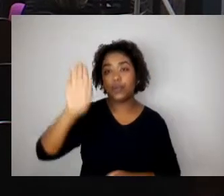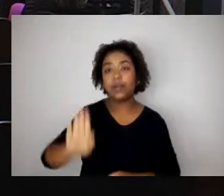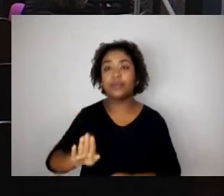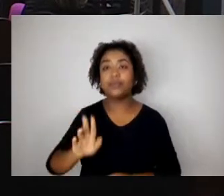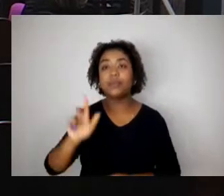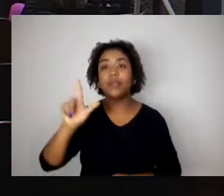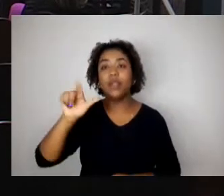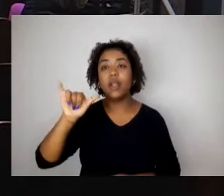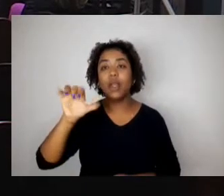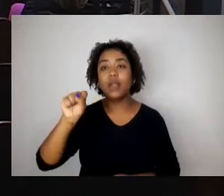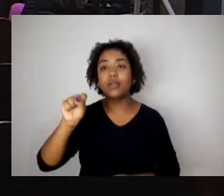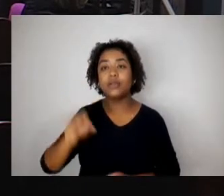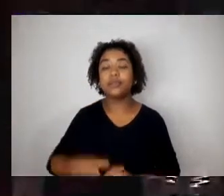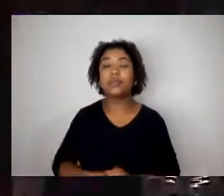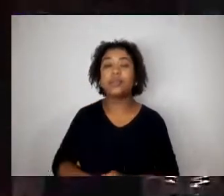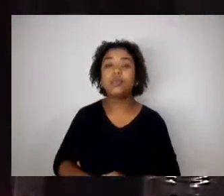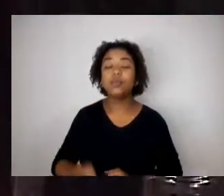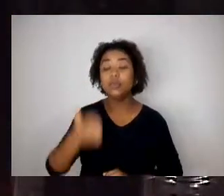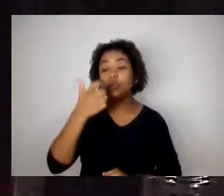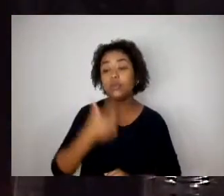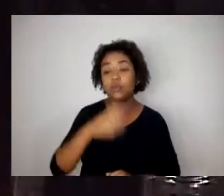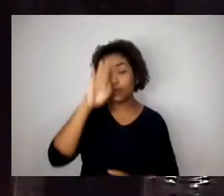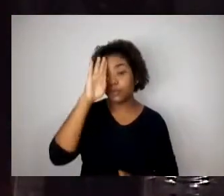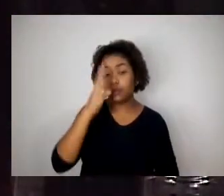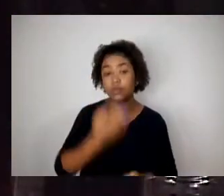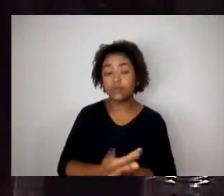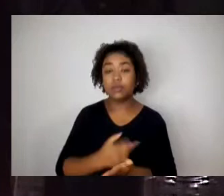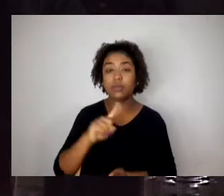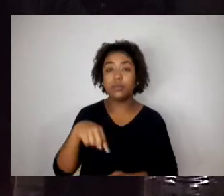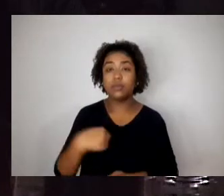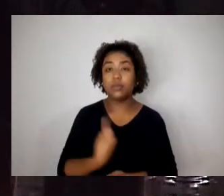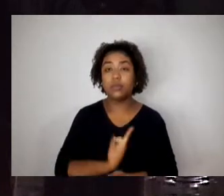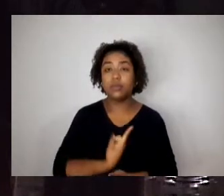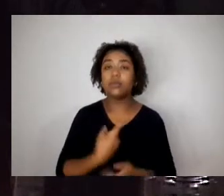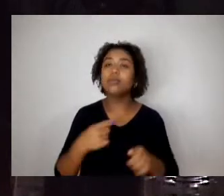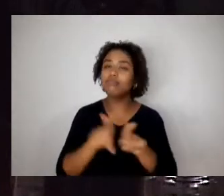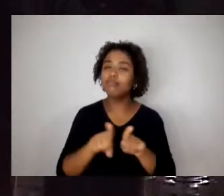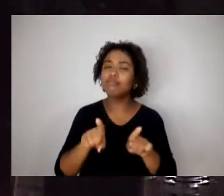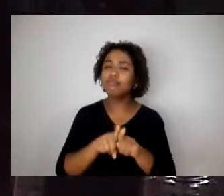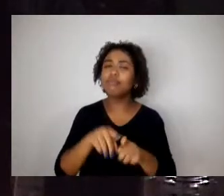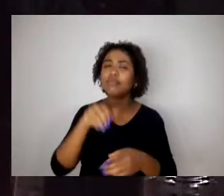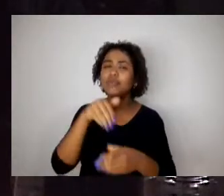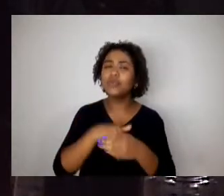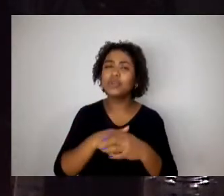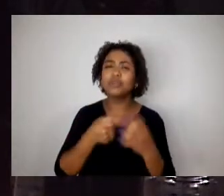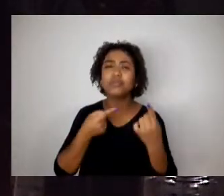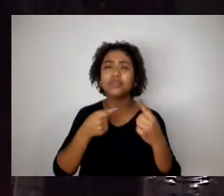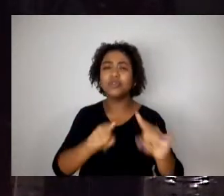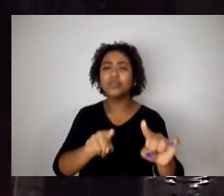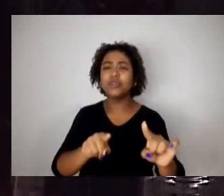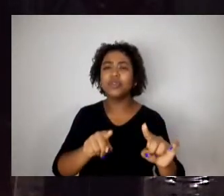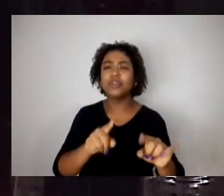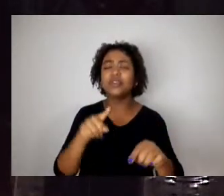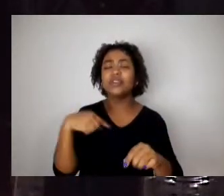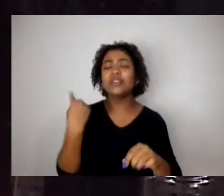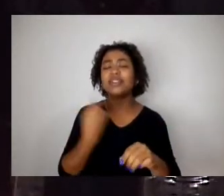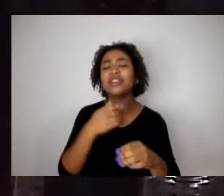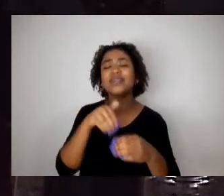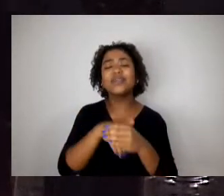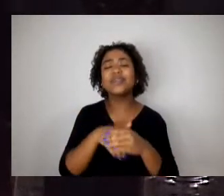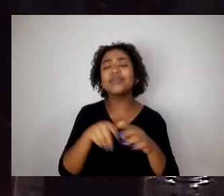acredito que nós também, que votamos contra, a gente também vota contra no sentido de, contra os excessos.